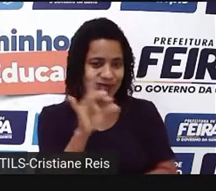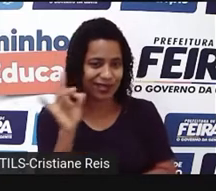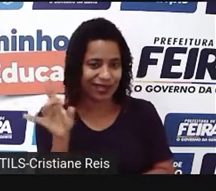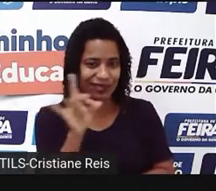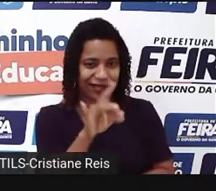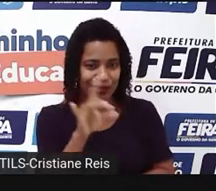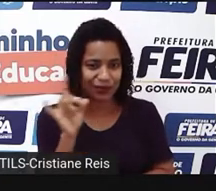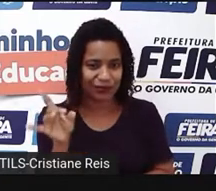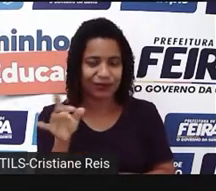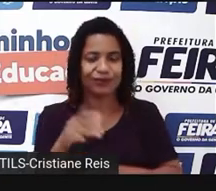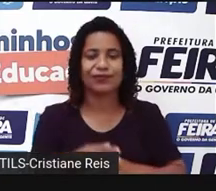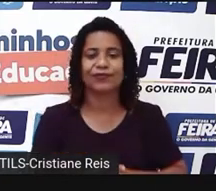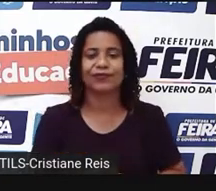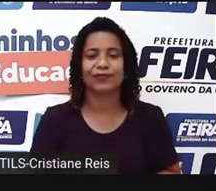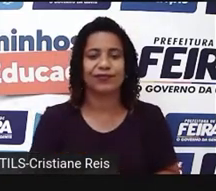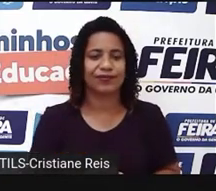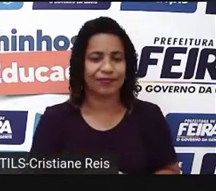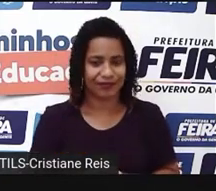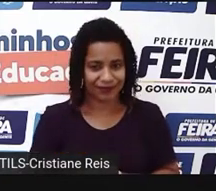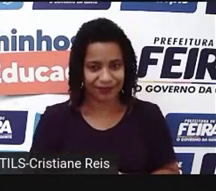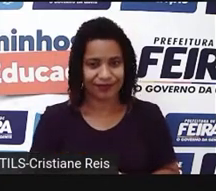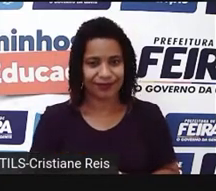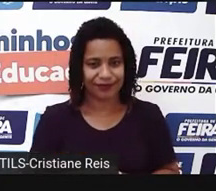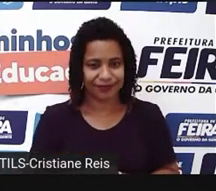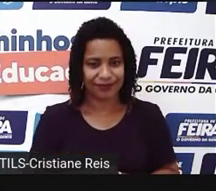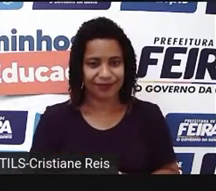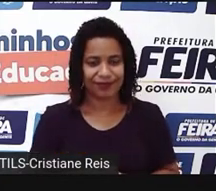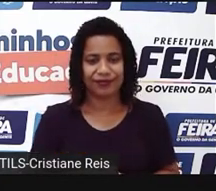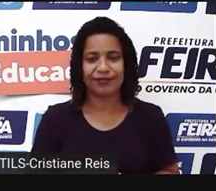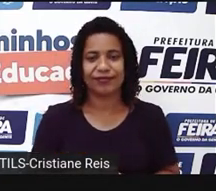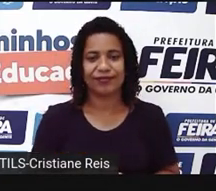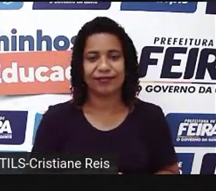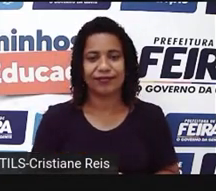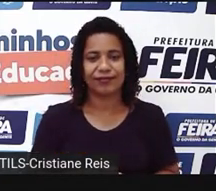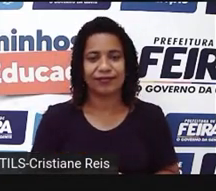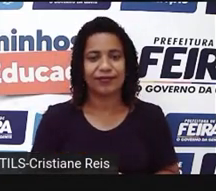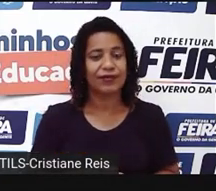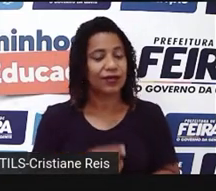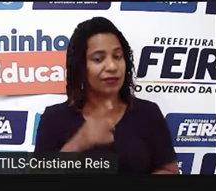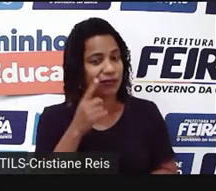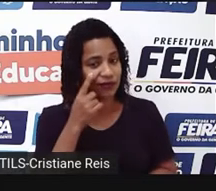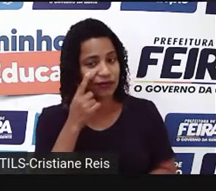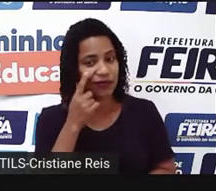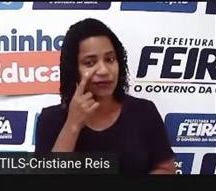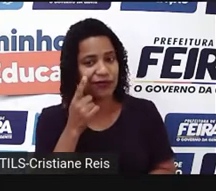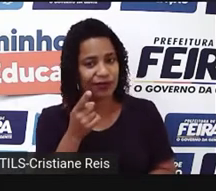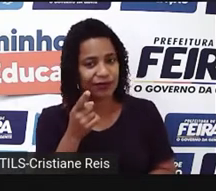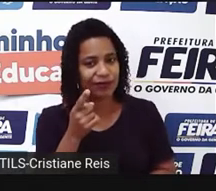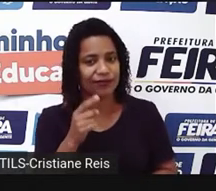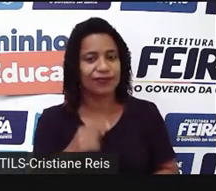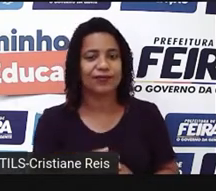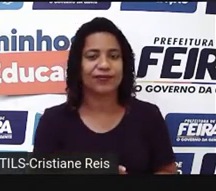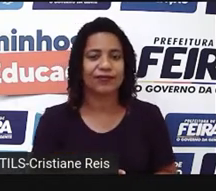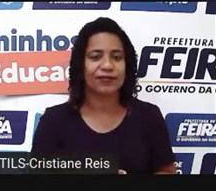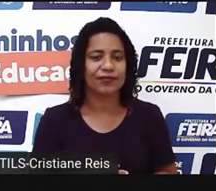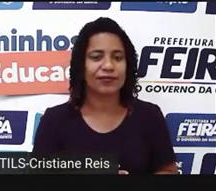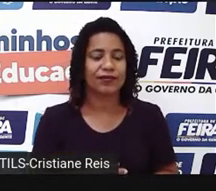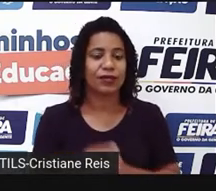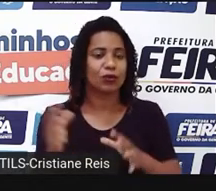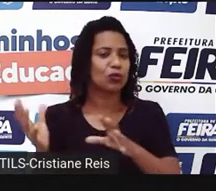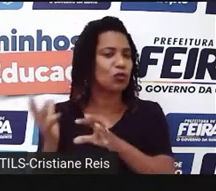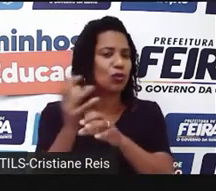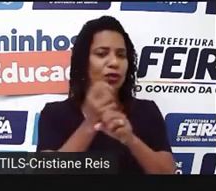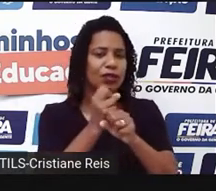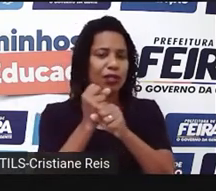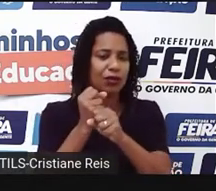it out total, includes GST. Aqui nós temos o subtotal, né? Que